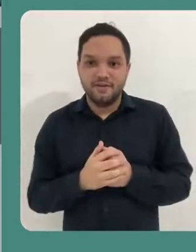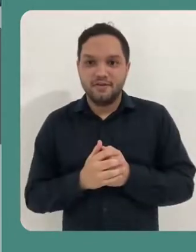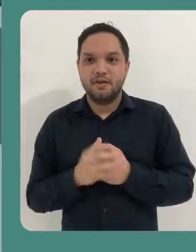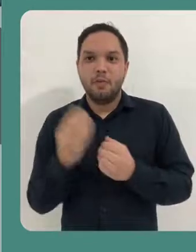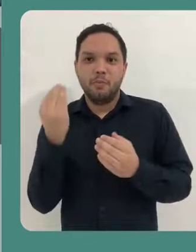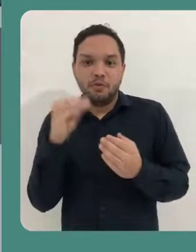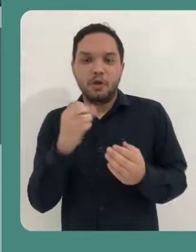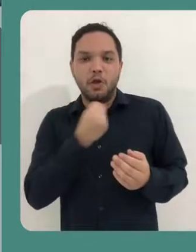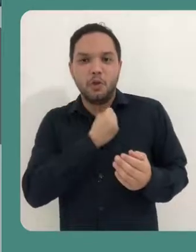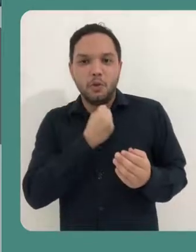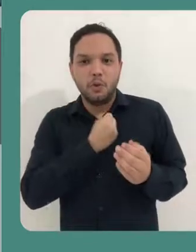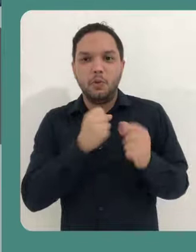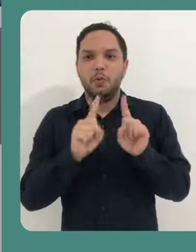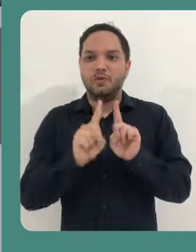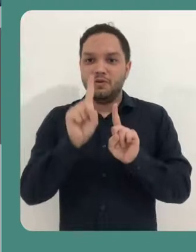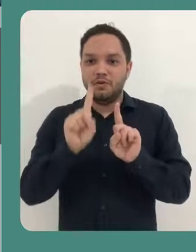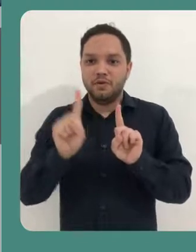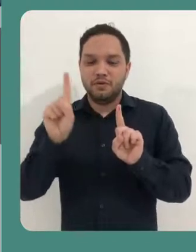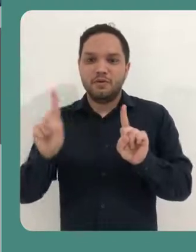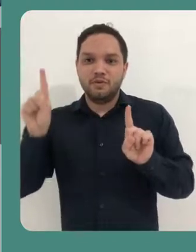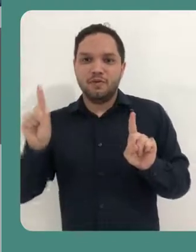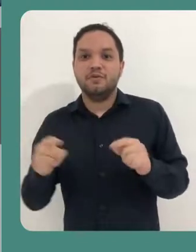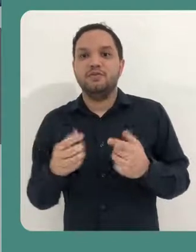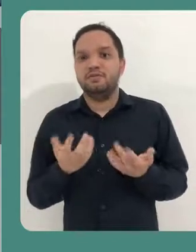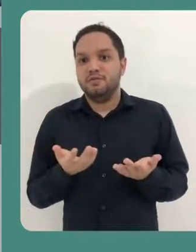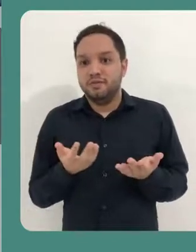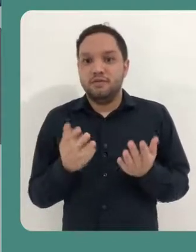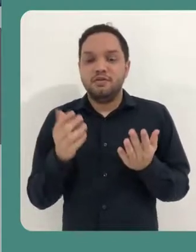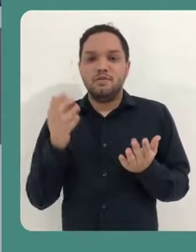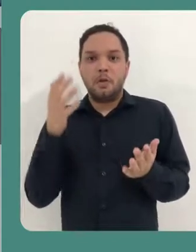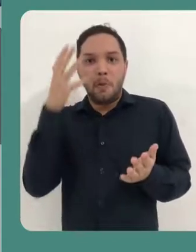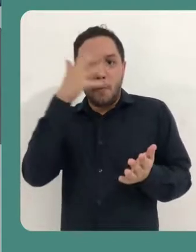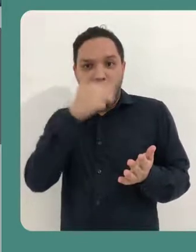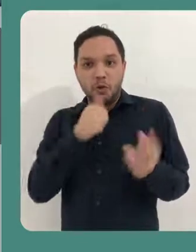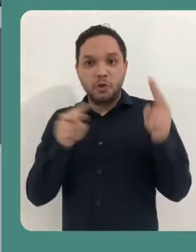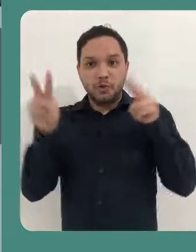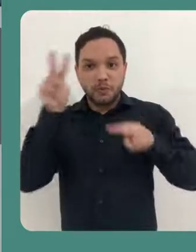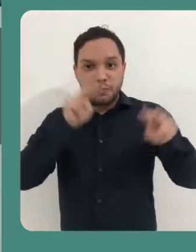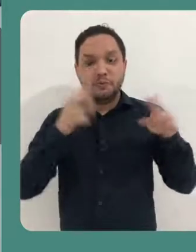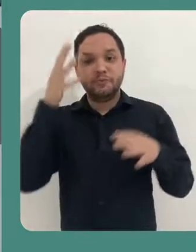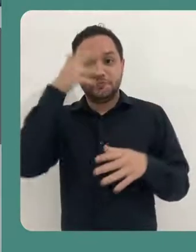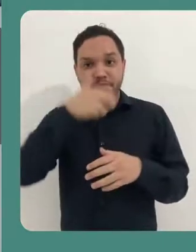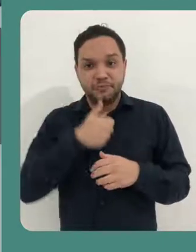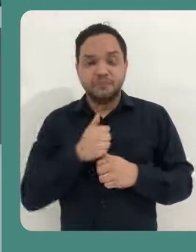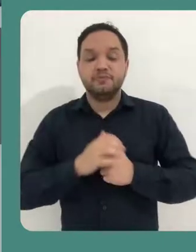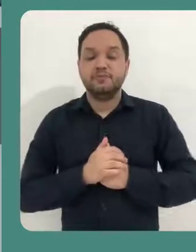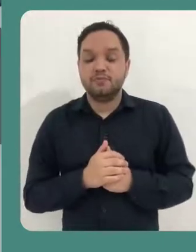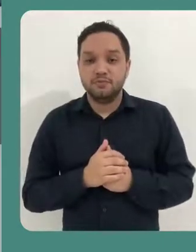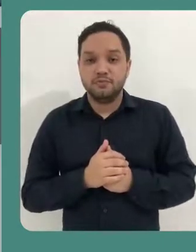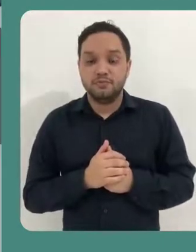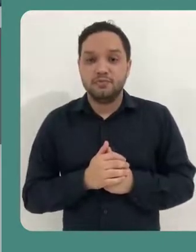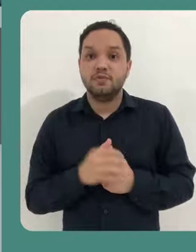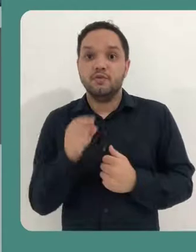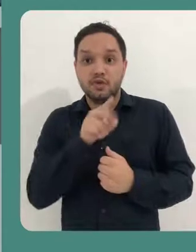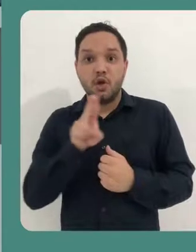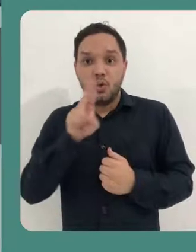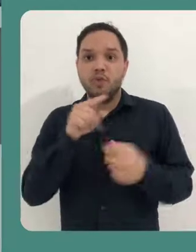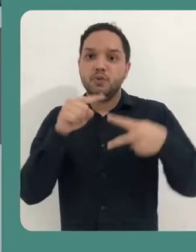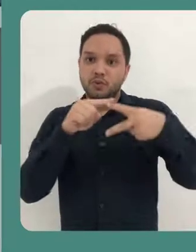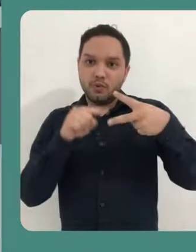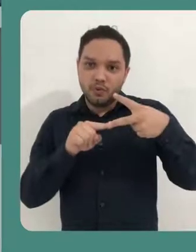Perceberam como é fácil anexar então um ícone numérico com gráfico e fica então uma estética muito agradável.